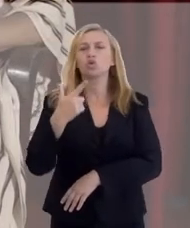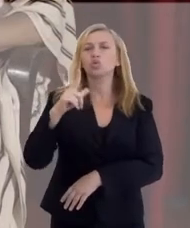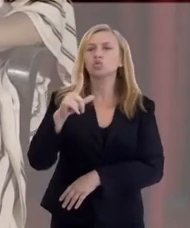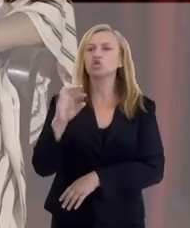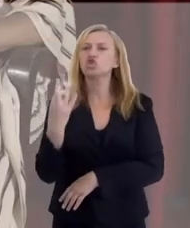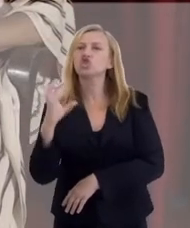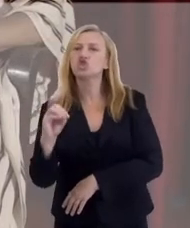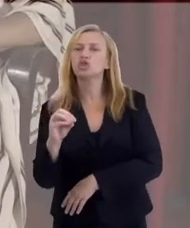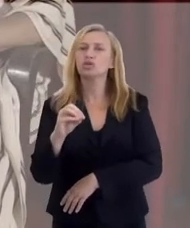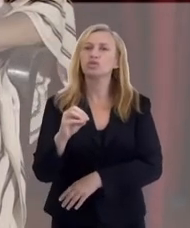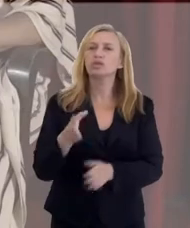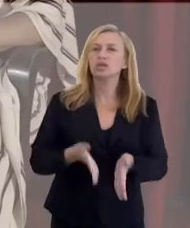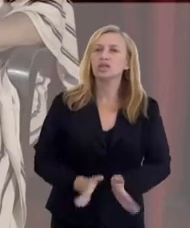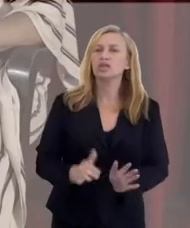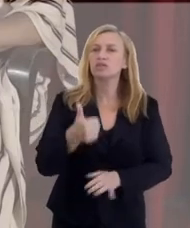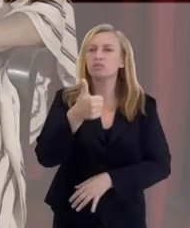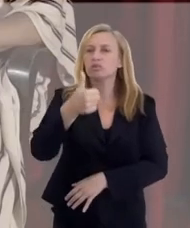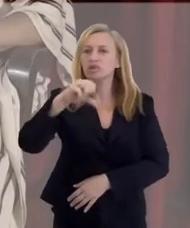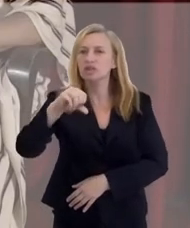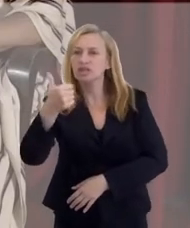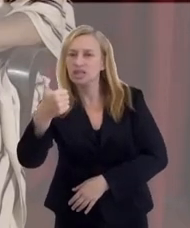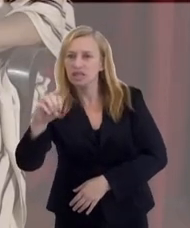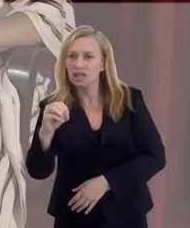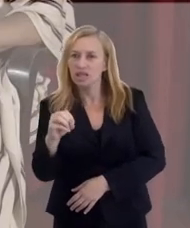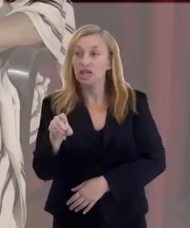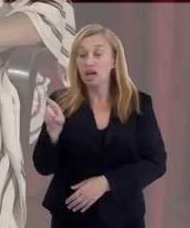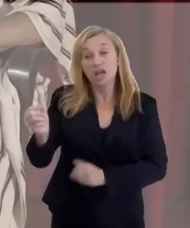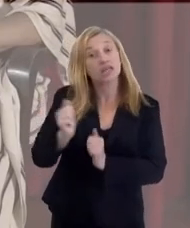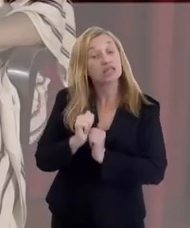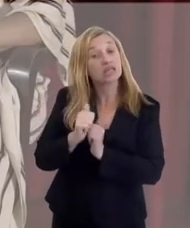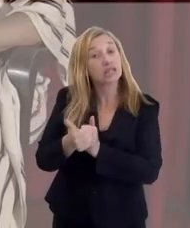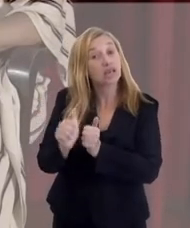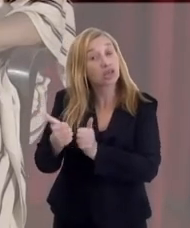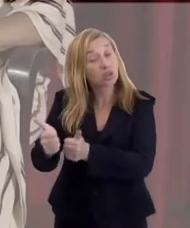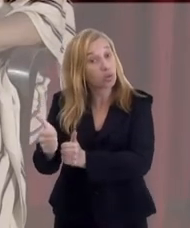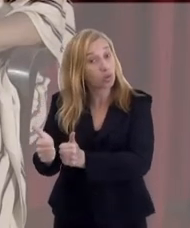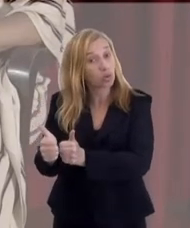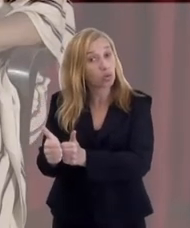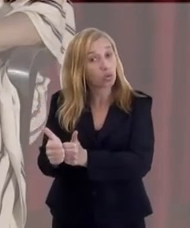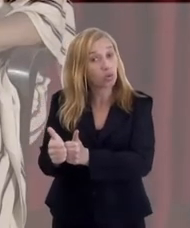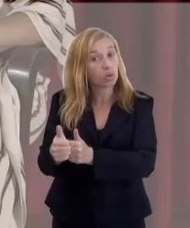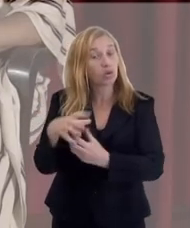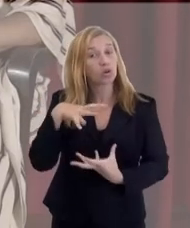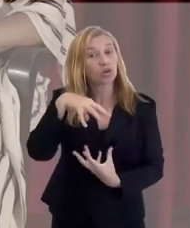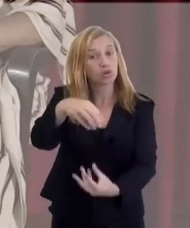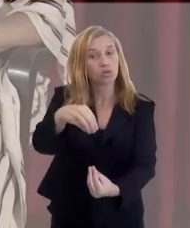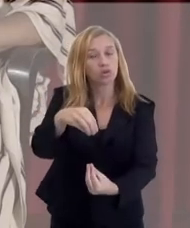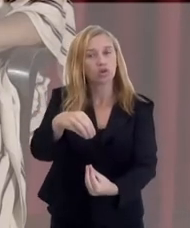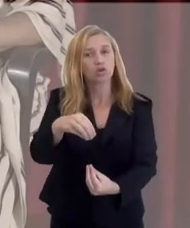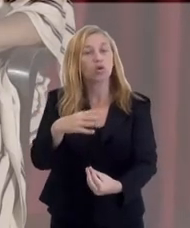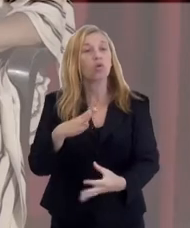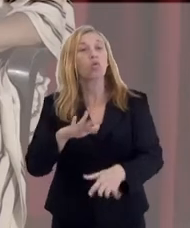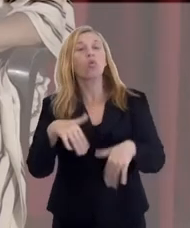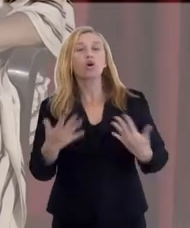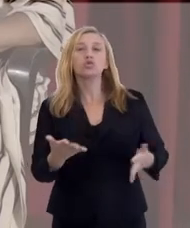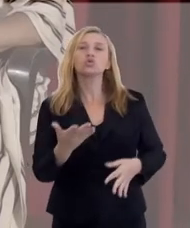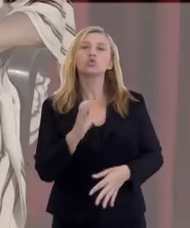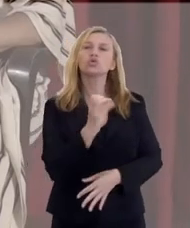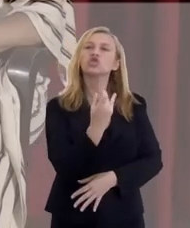Na verdade o Chico, ele nasceu em 1910, ele é um seguidor do Espiritismo. Então quando o Chico